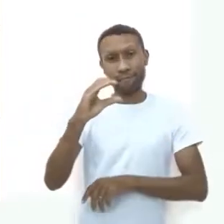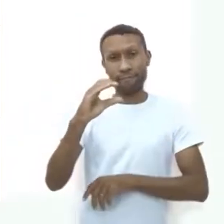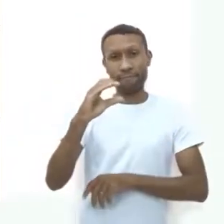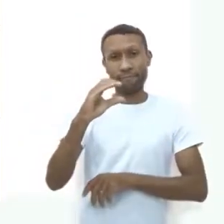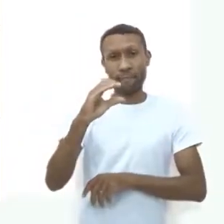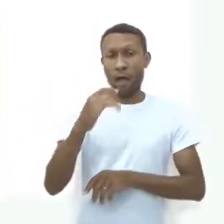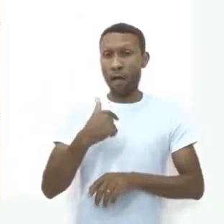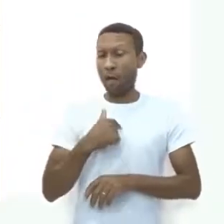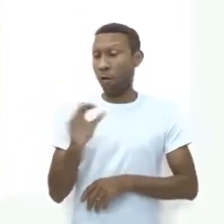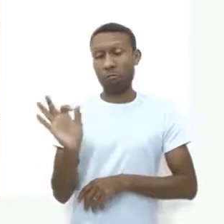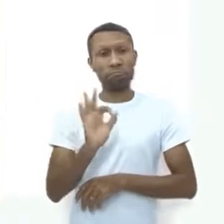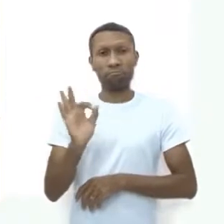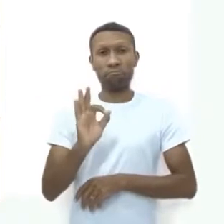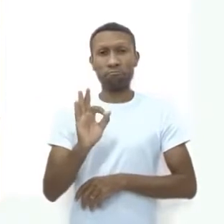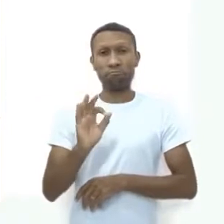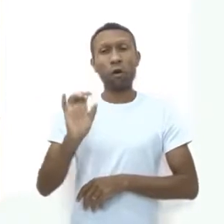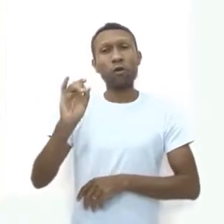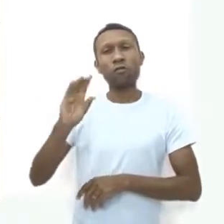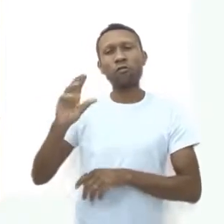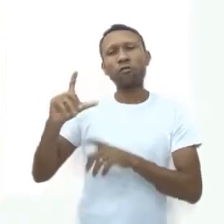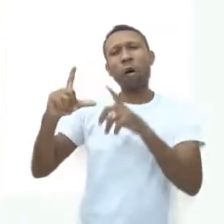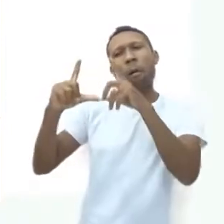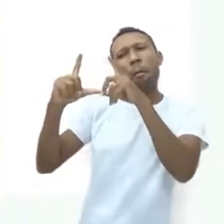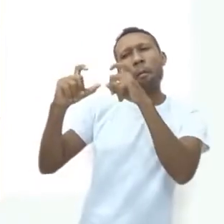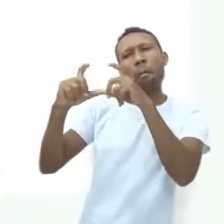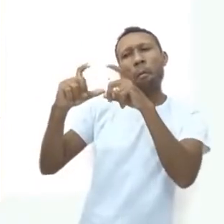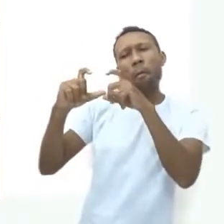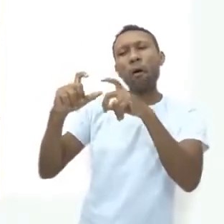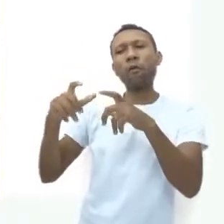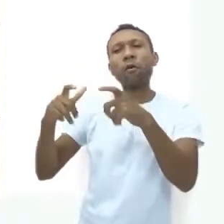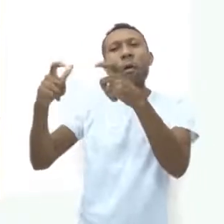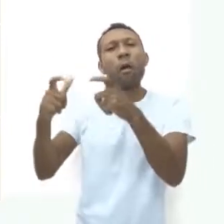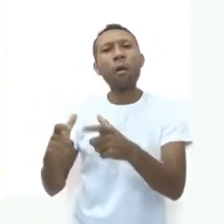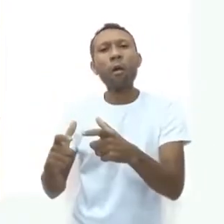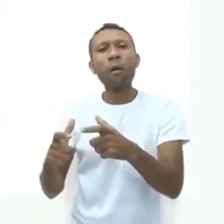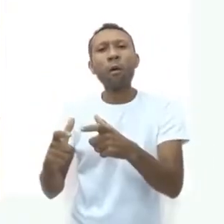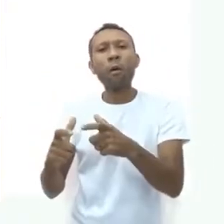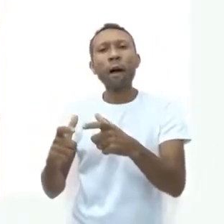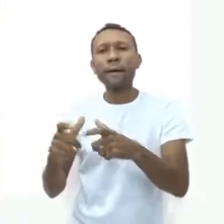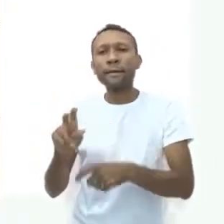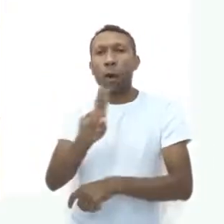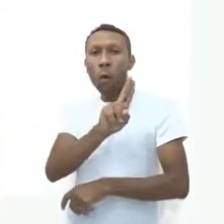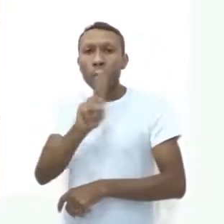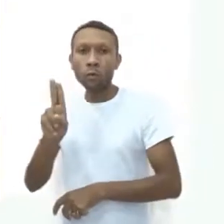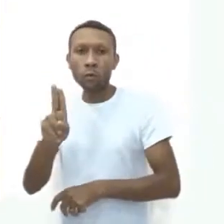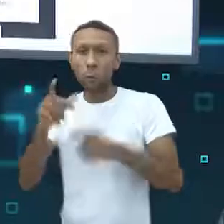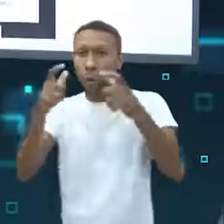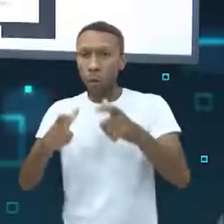Eu não faço check-in. Só posto foto do lugar em que eu estou sem dizer nomes.